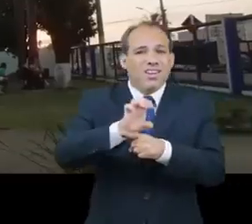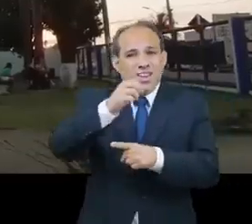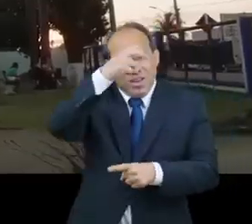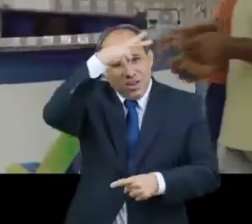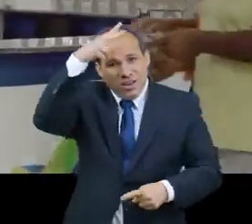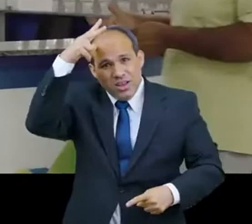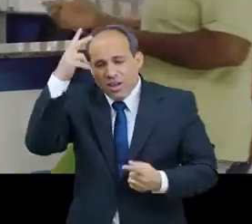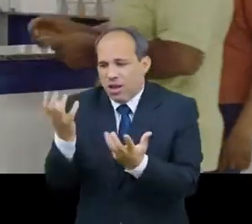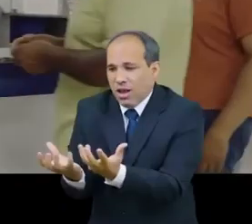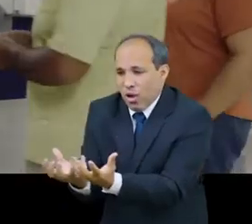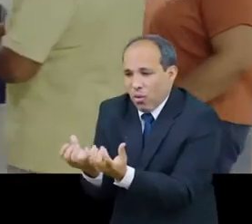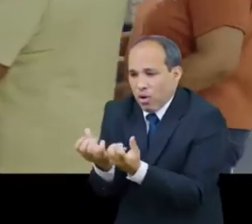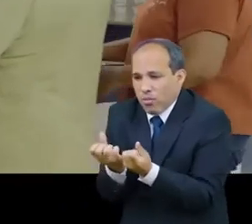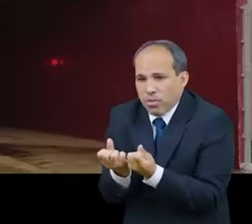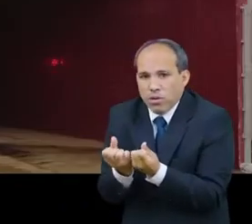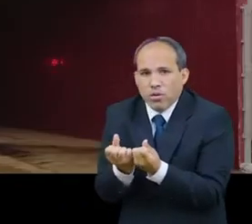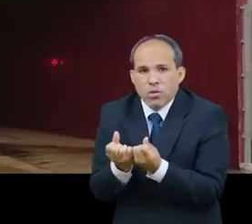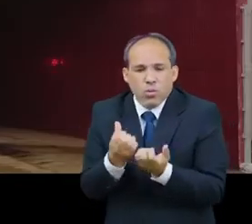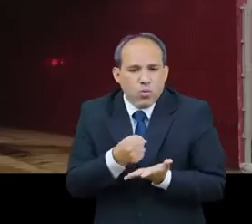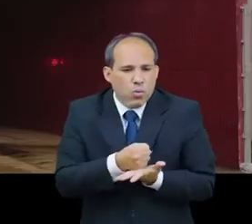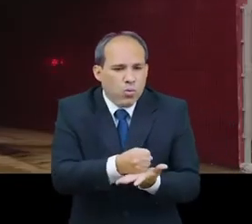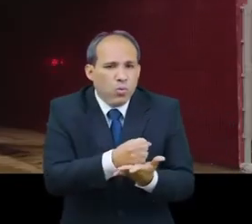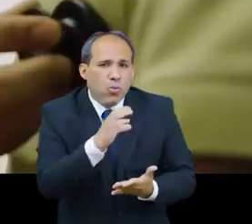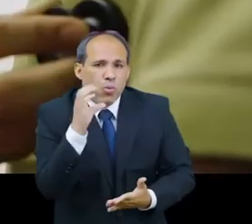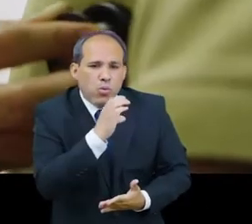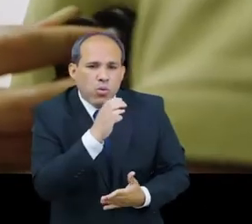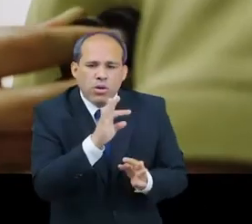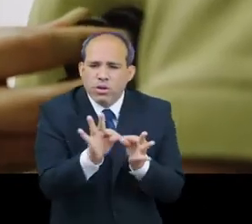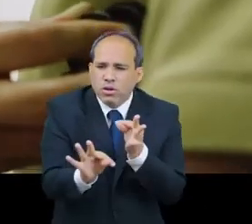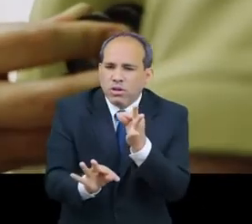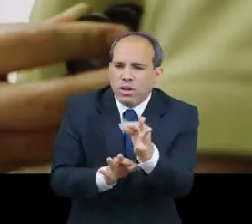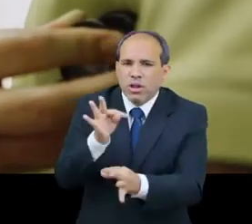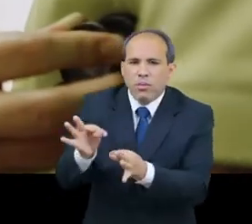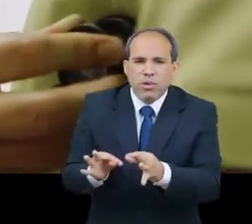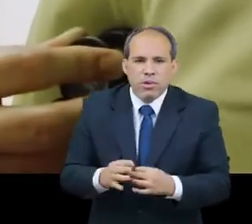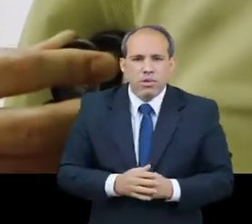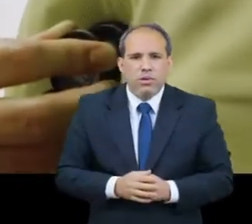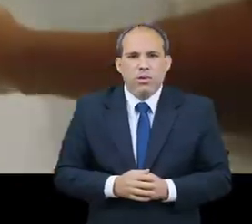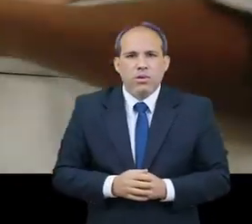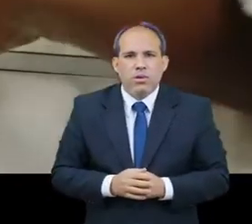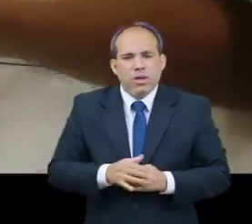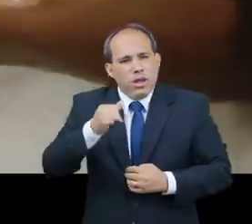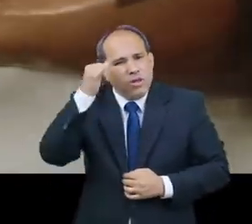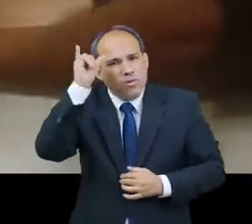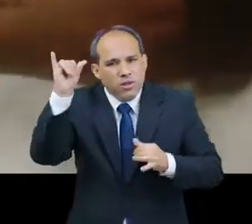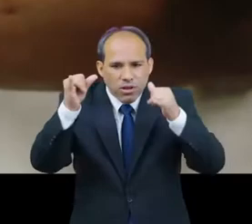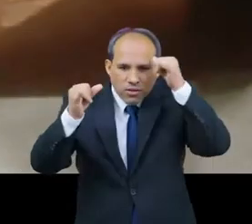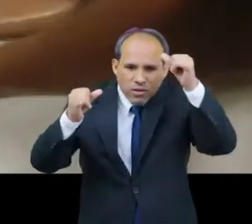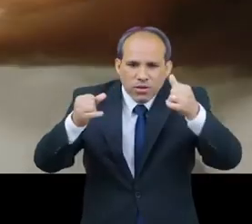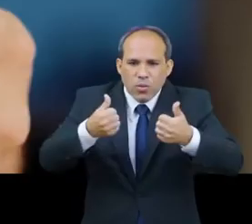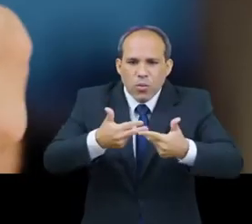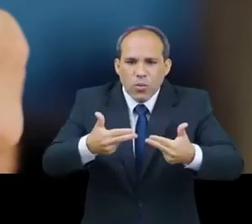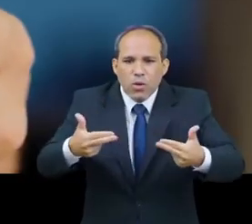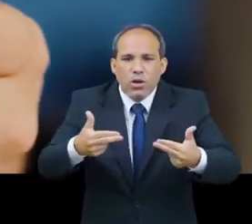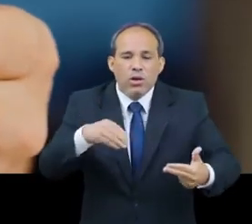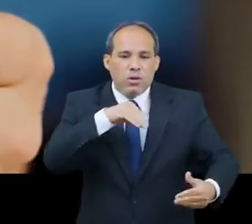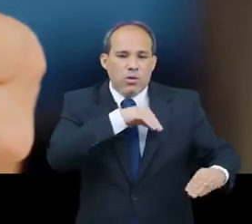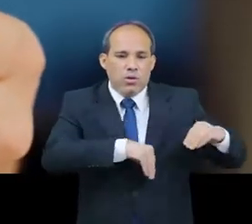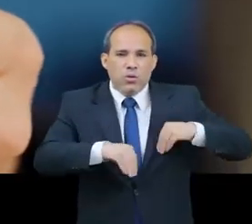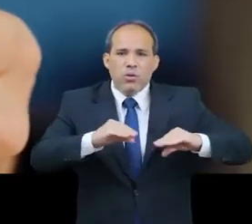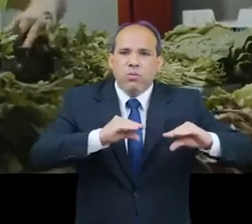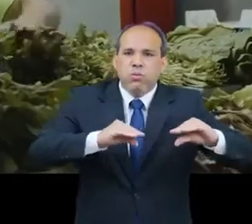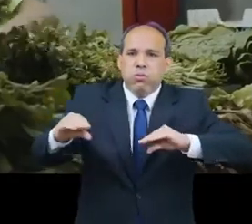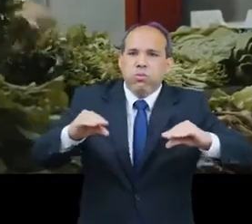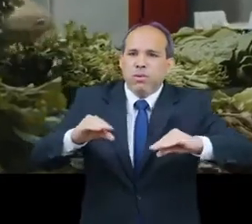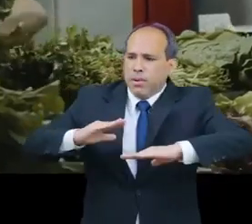Acolhimento, socorro, tratamento, prevenção, auxílio,